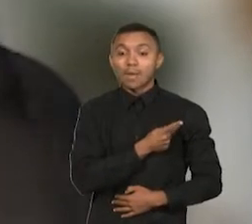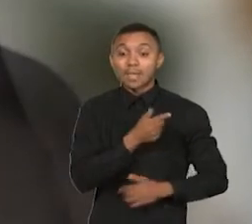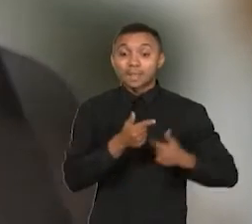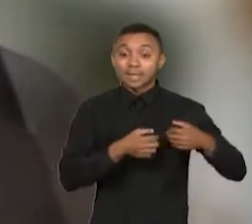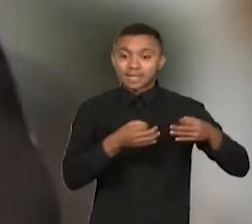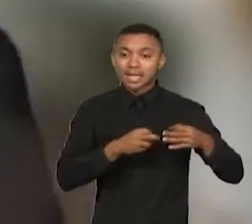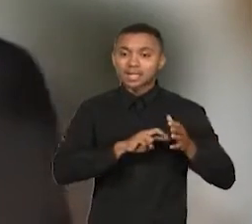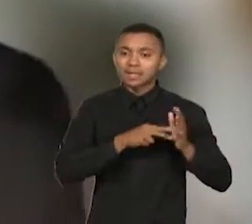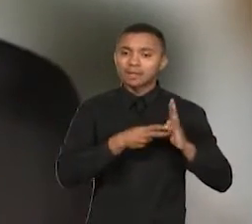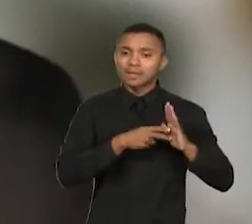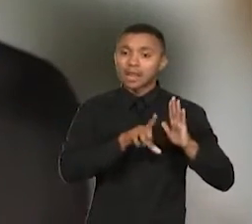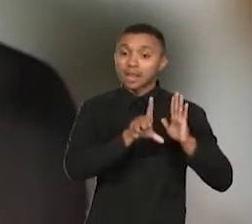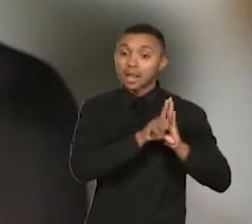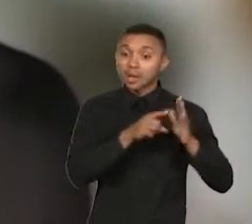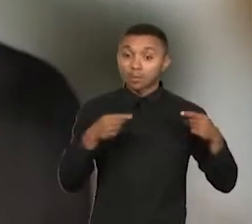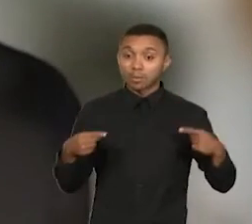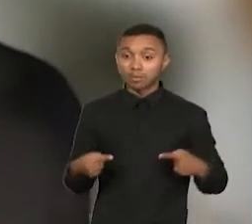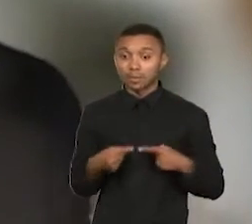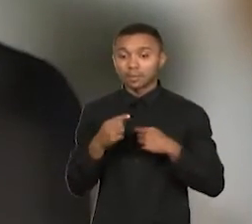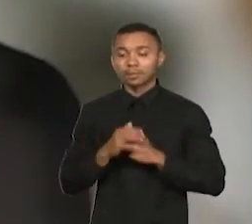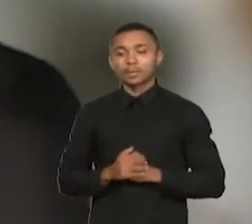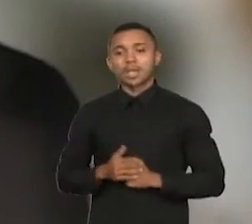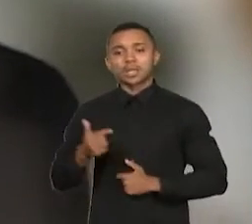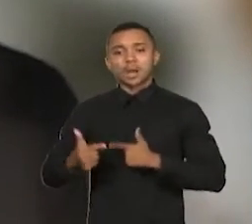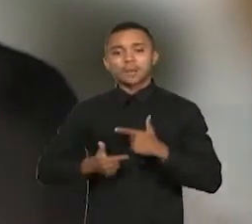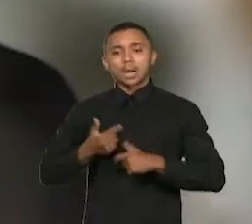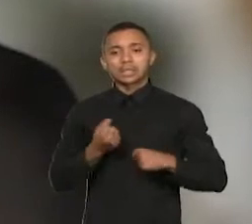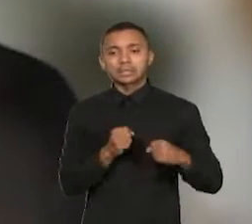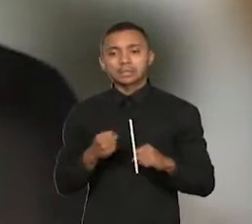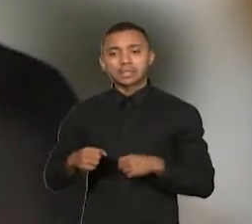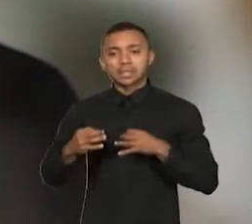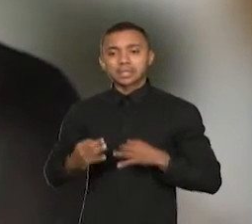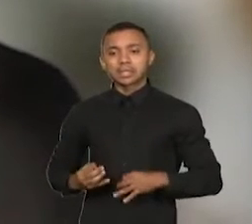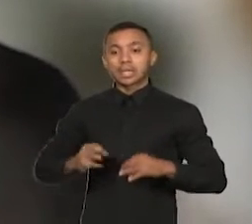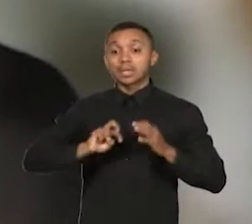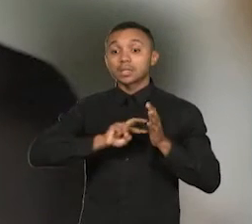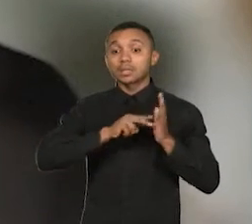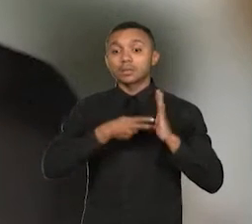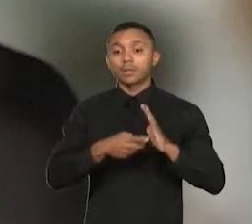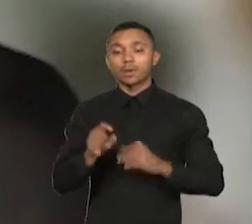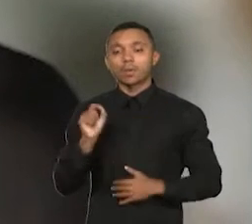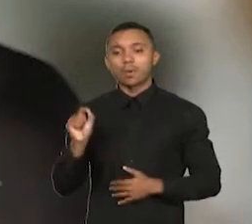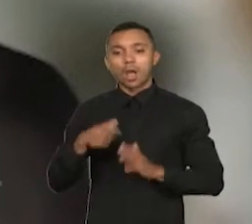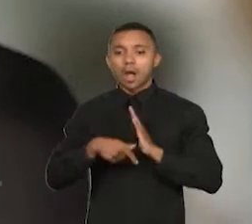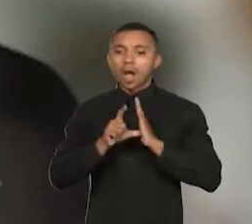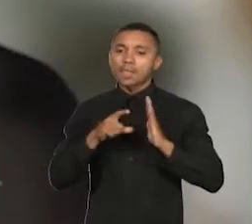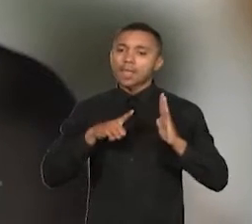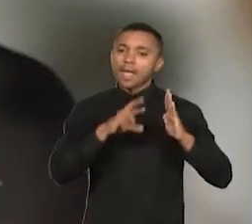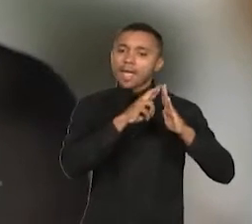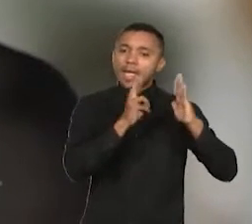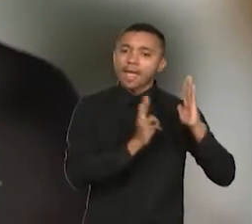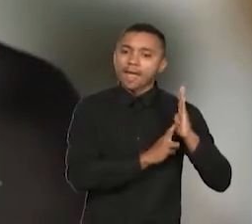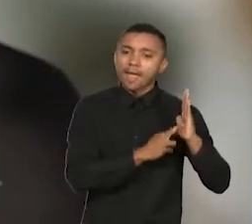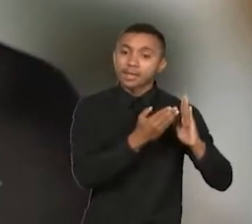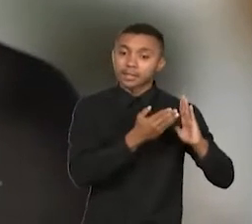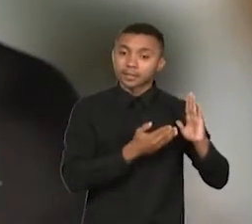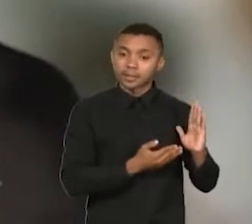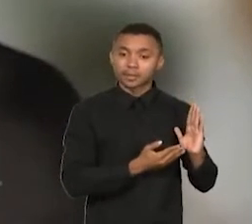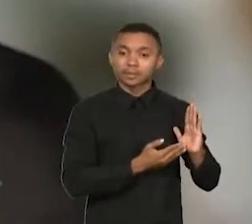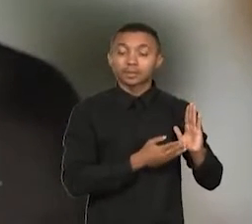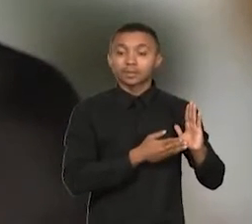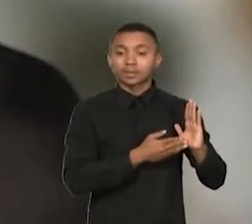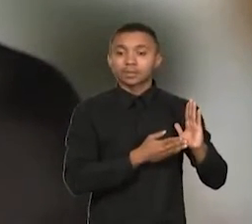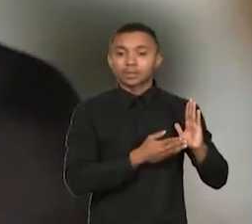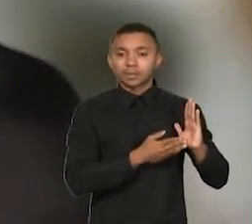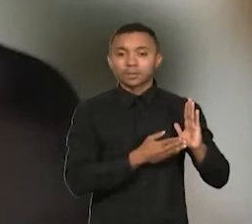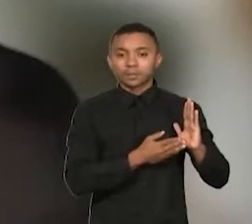vigente. O trabalho doméstico decente é aquele que observa o regramento legal que diz